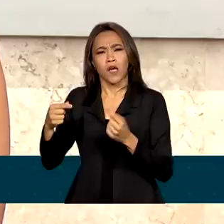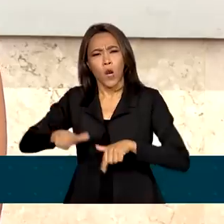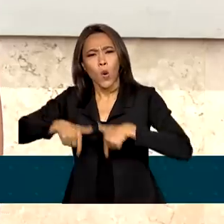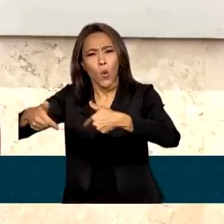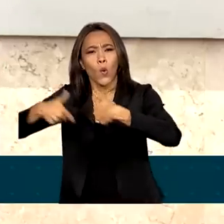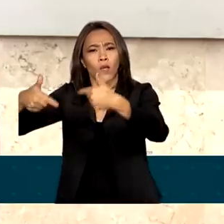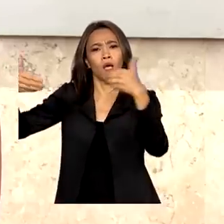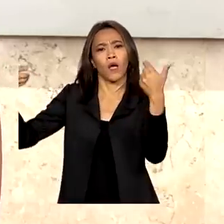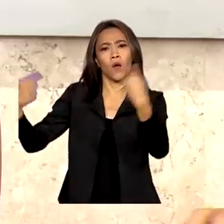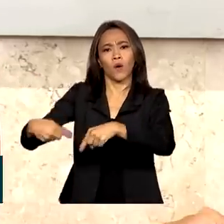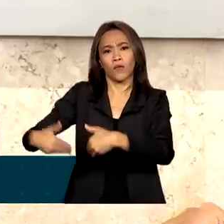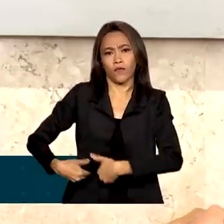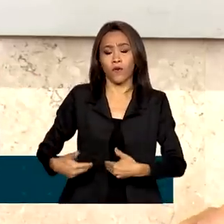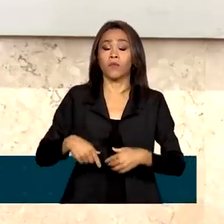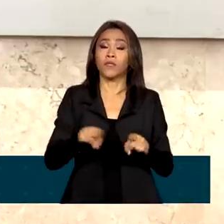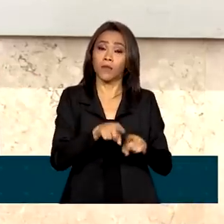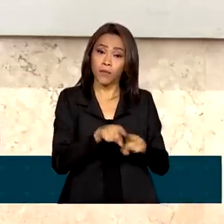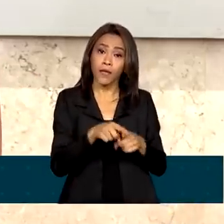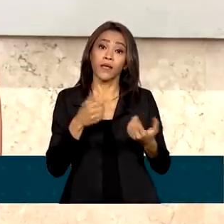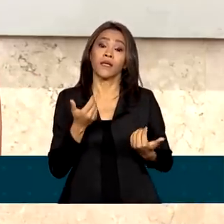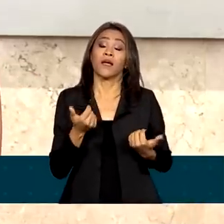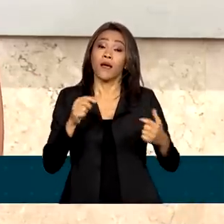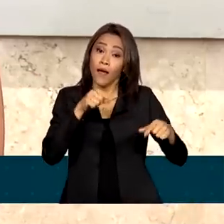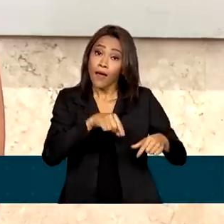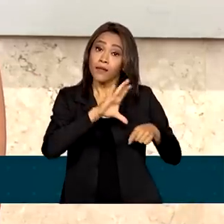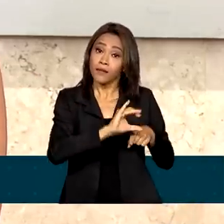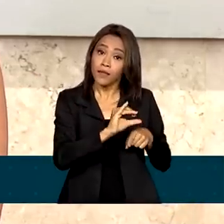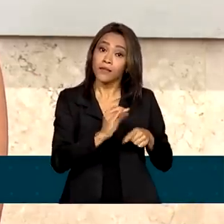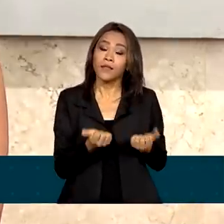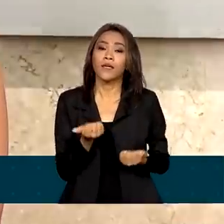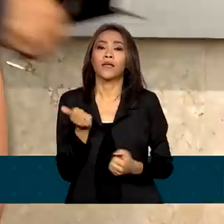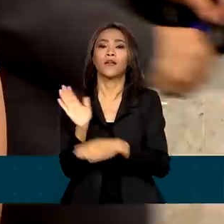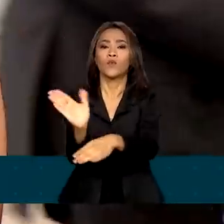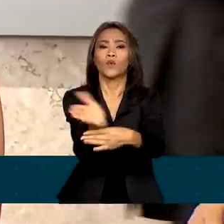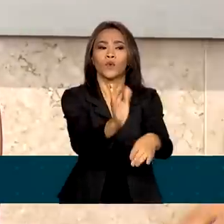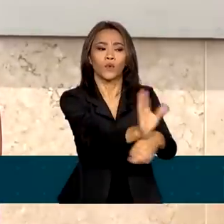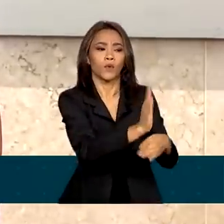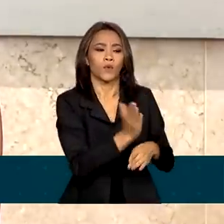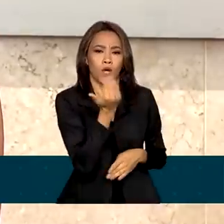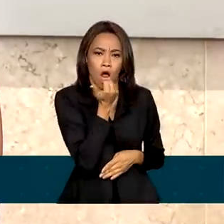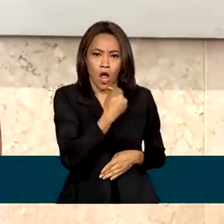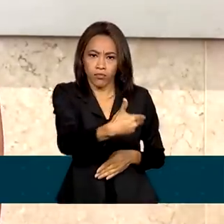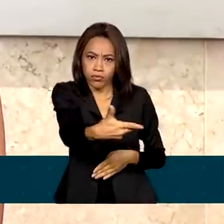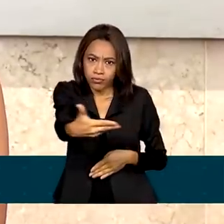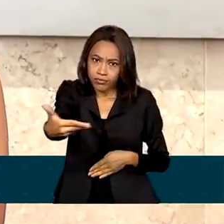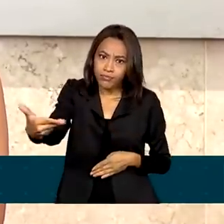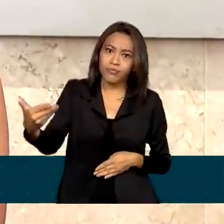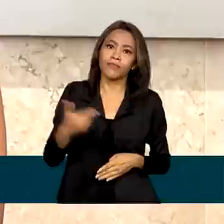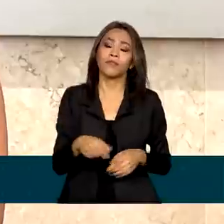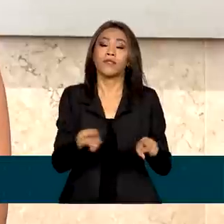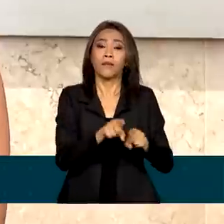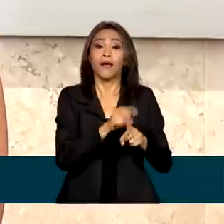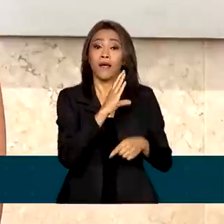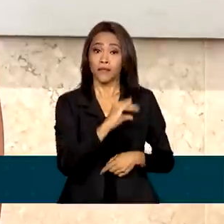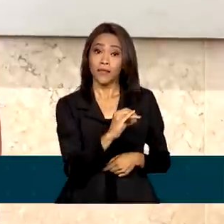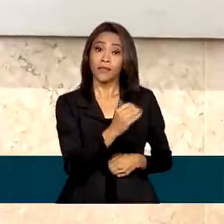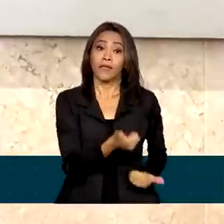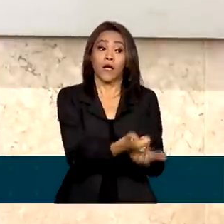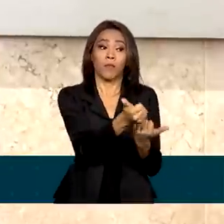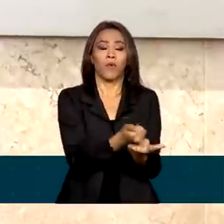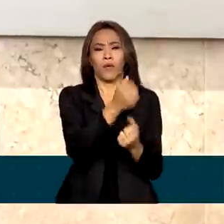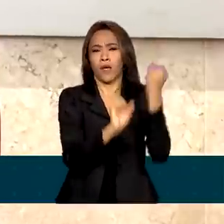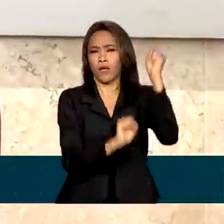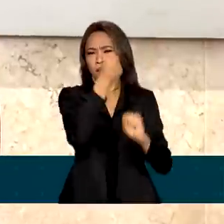garantir o debate da insegurança alimentar, é na ciência que vamos garantir um processo de reindustrialização e crescimento